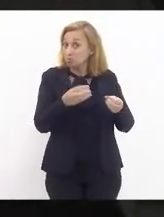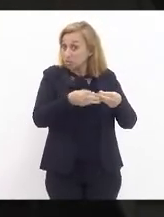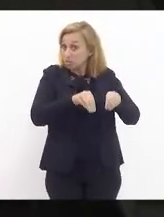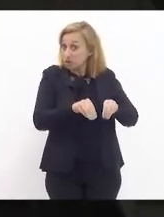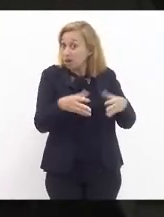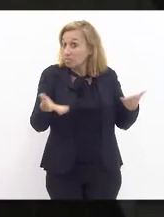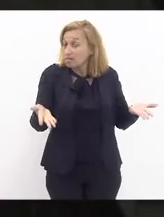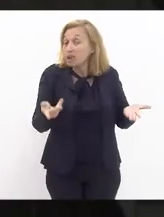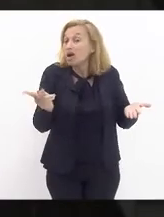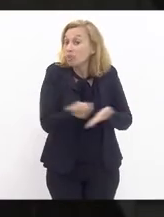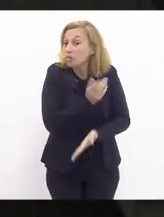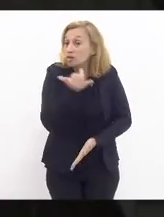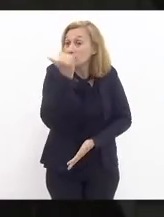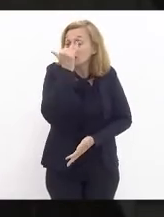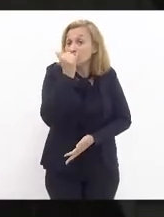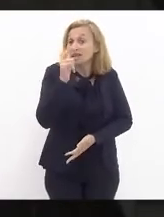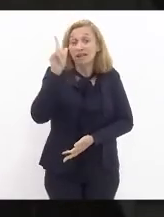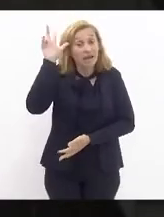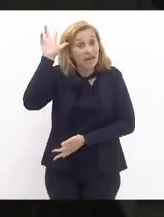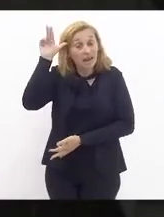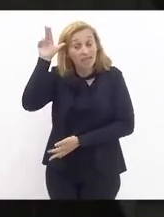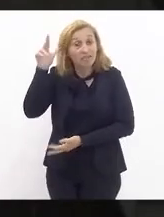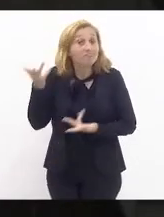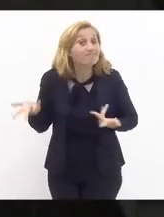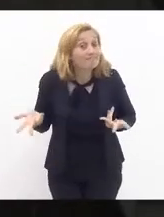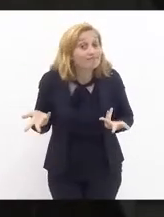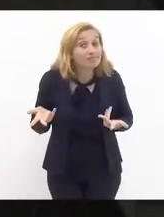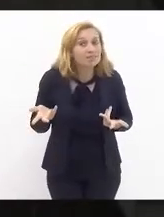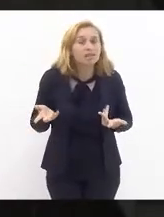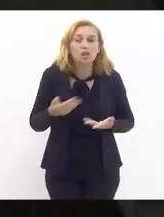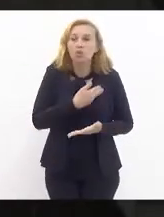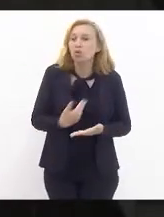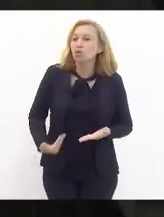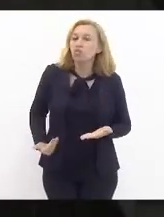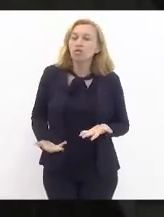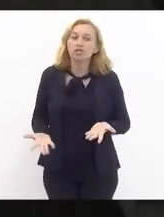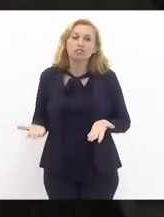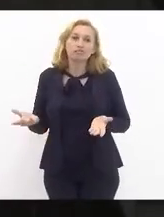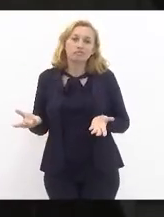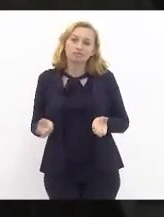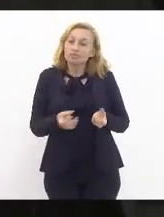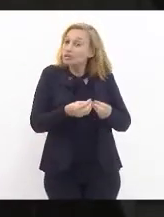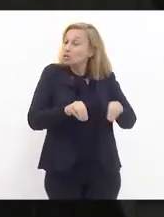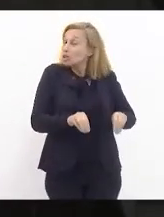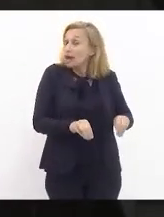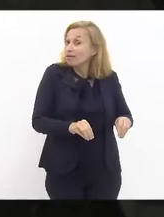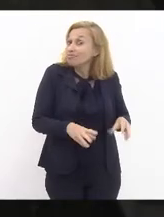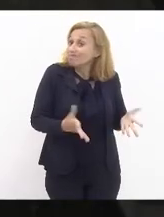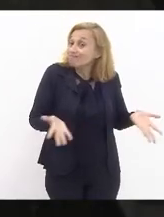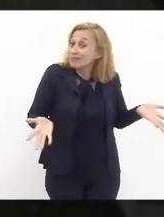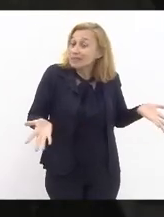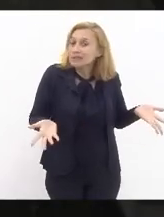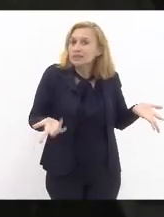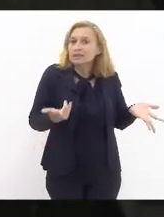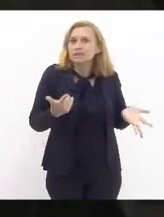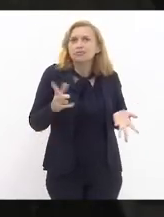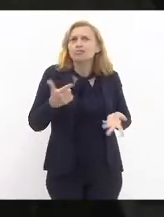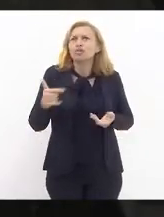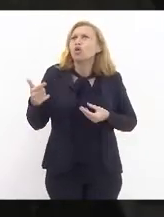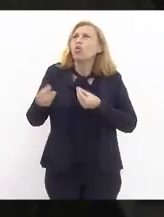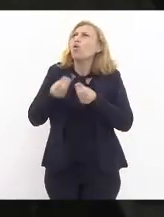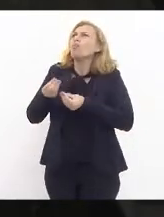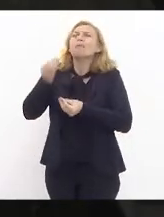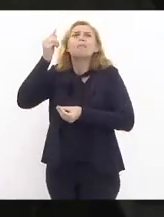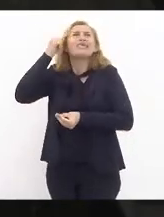Acontece um acidente na Gávea, o governo vai porrá-lo. Então, não dá para pensar em